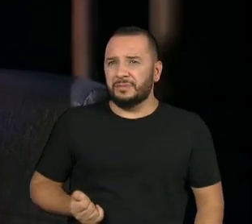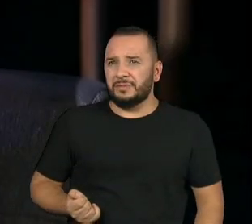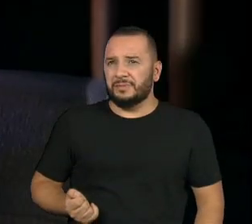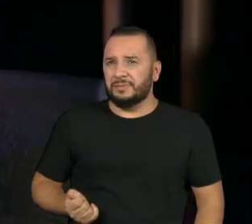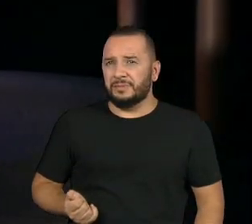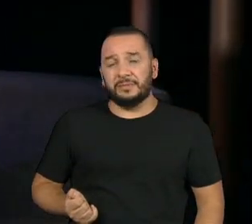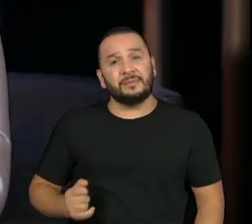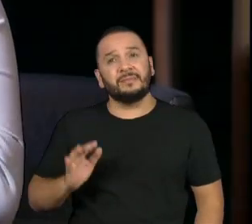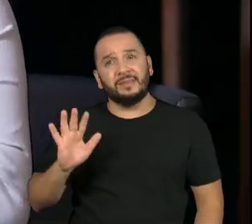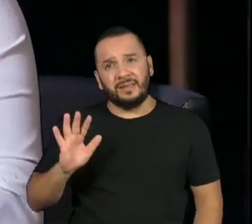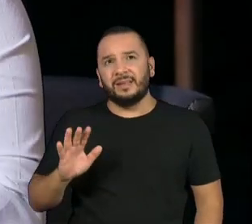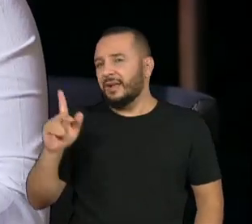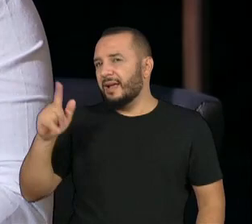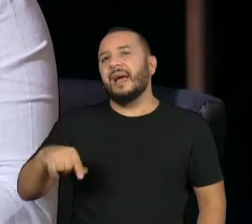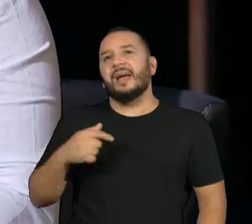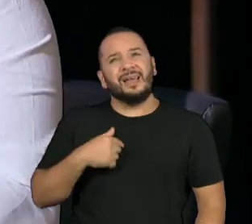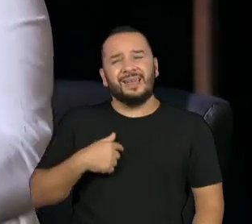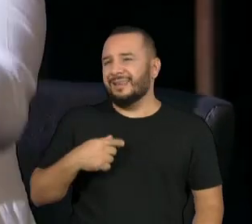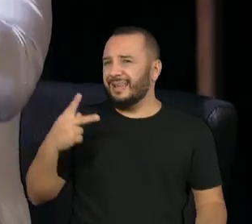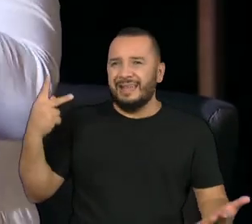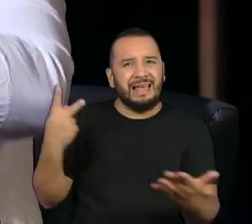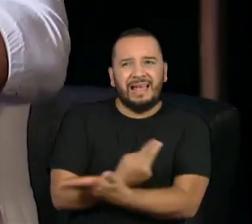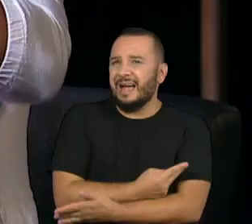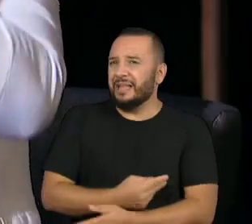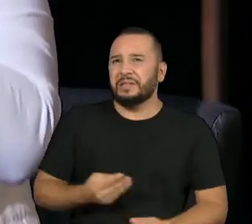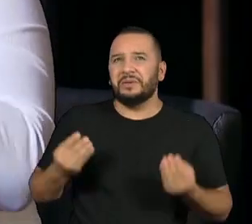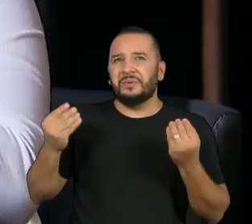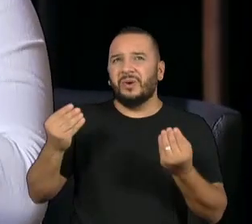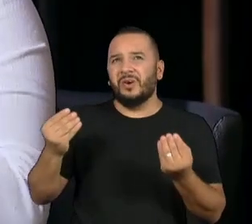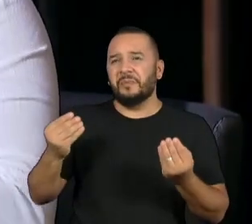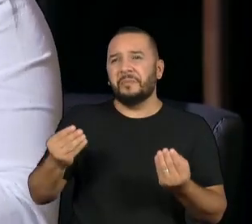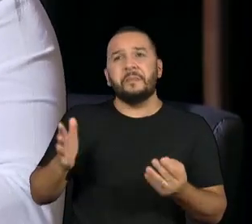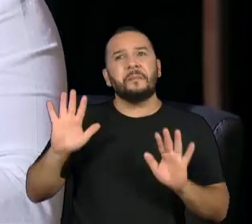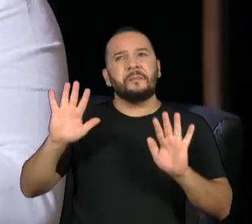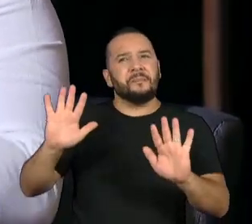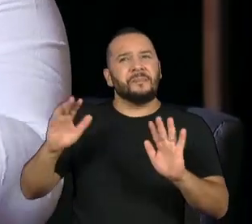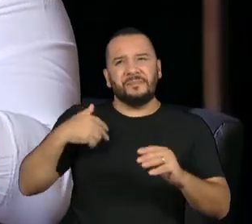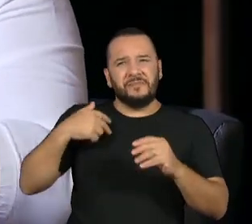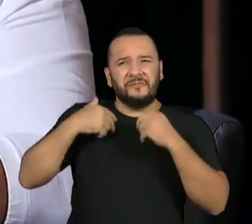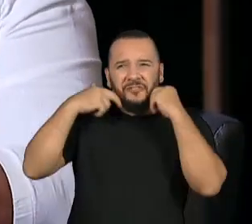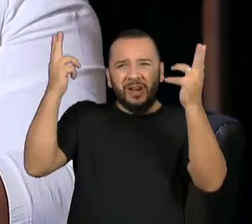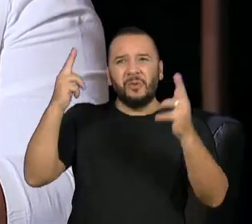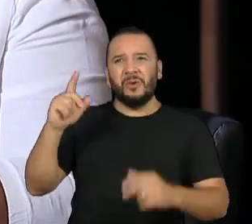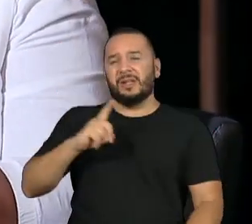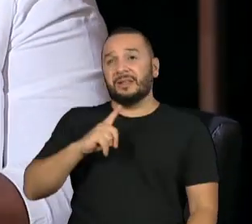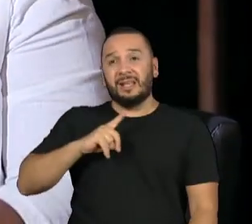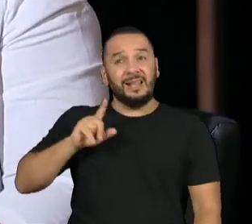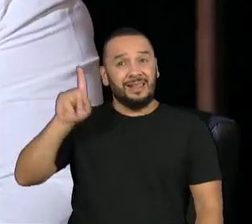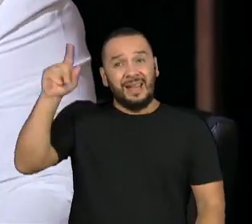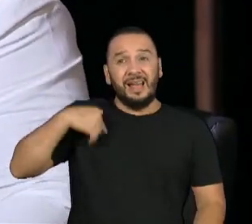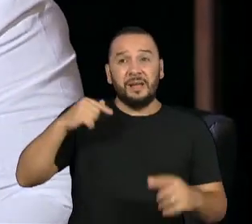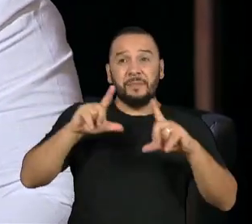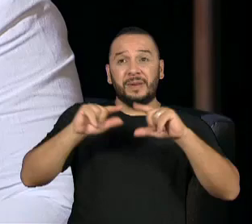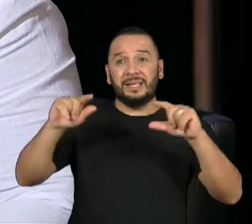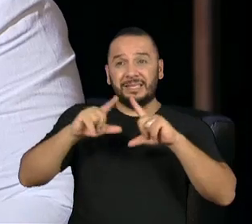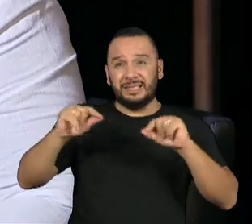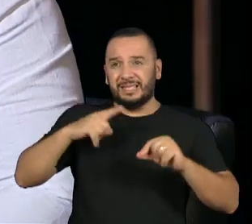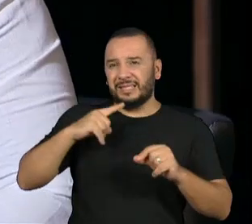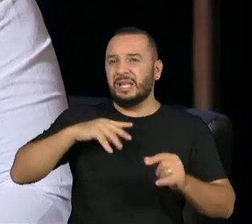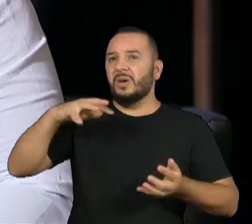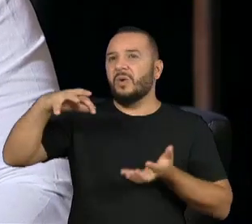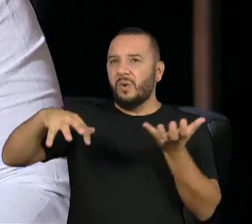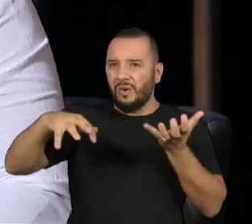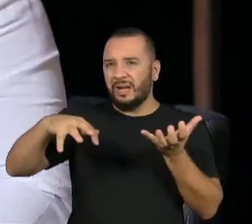Isso é um absurdo. E mais absurdo ainda é nós termos em Brasília um congresso